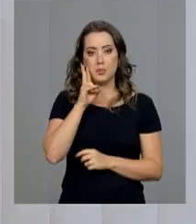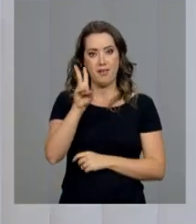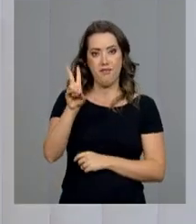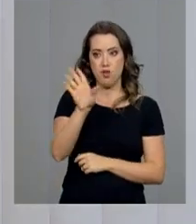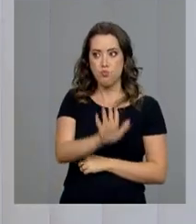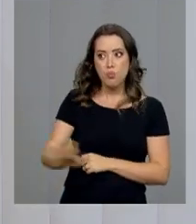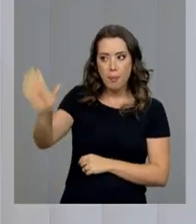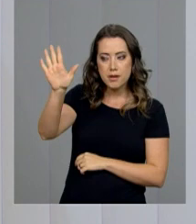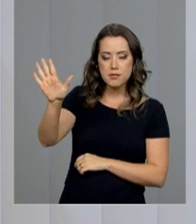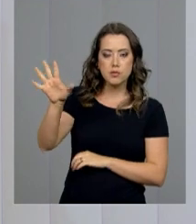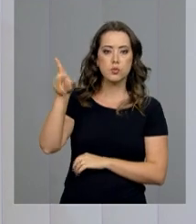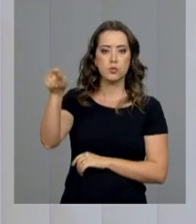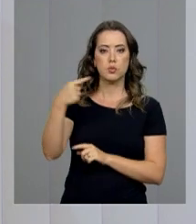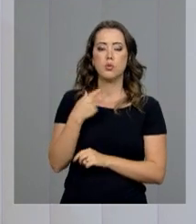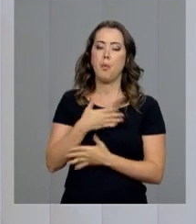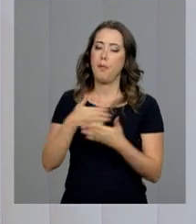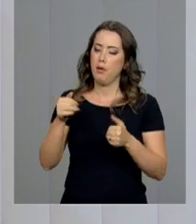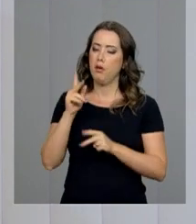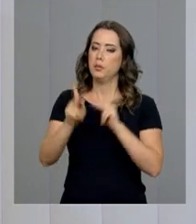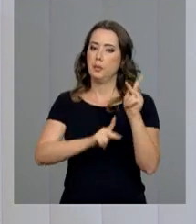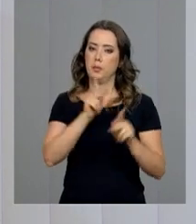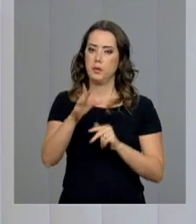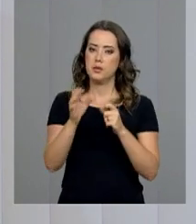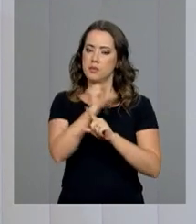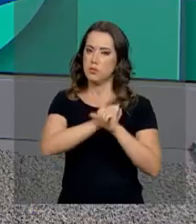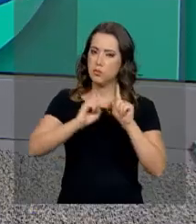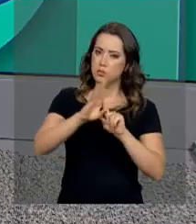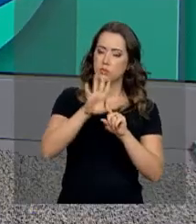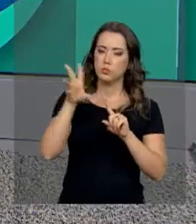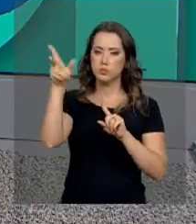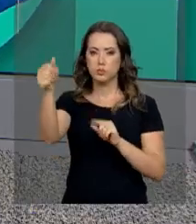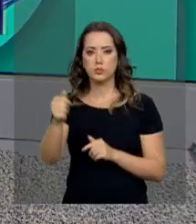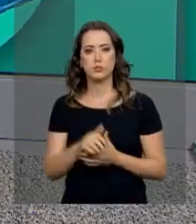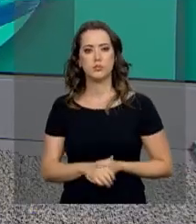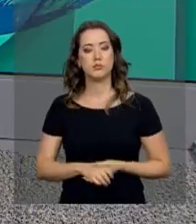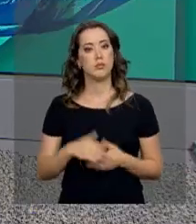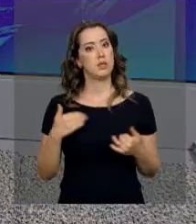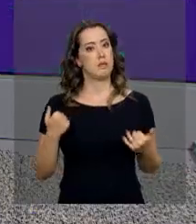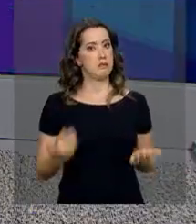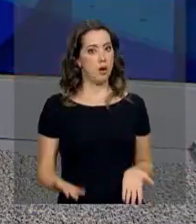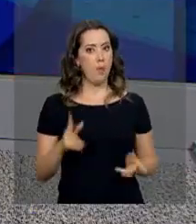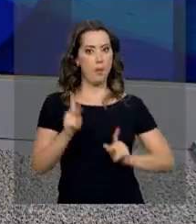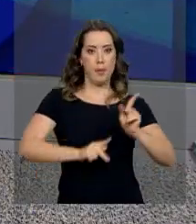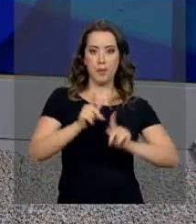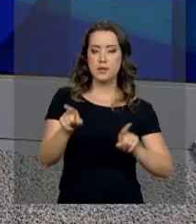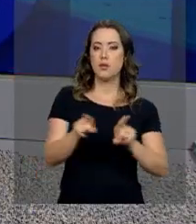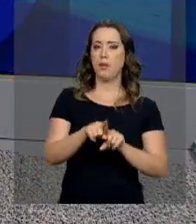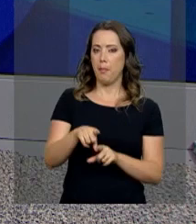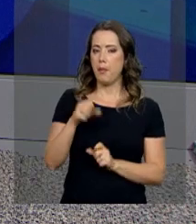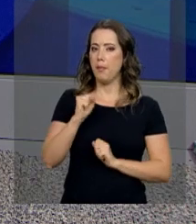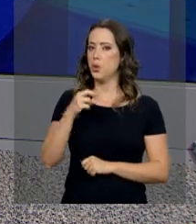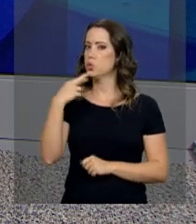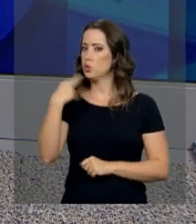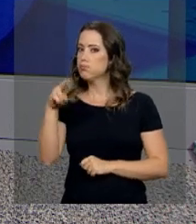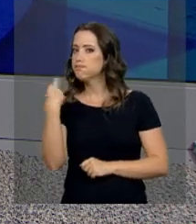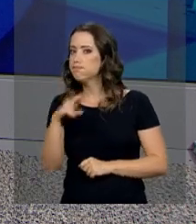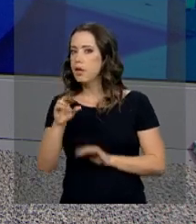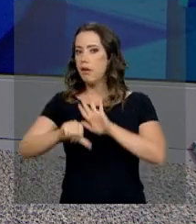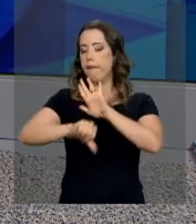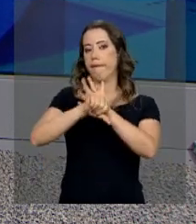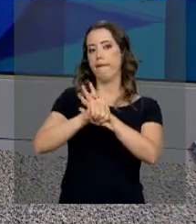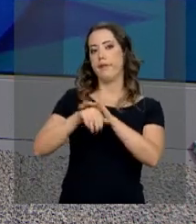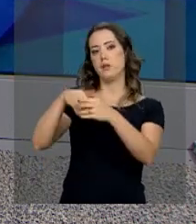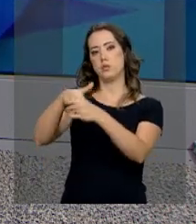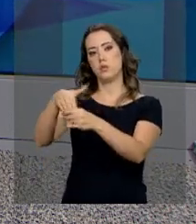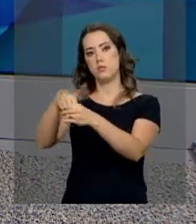justiça e à própria população, à sociedade como um todo. E a população também pode denunciar crimes eleitorais para o